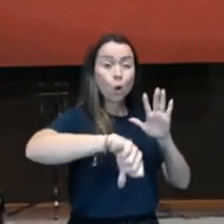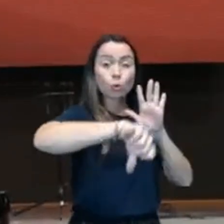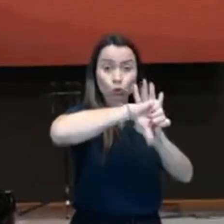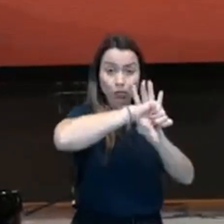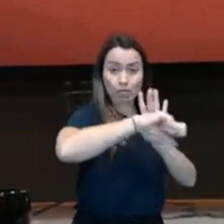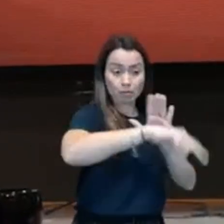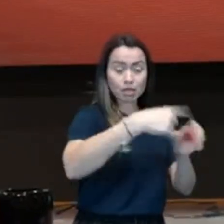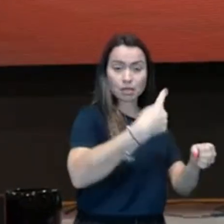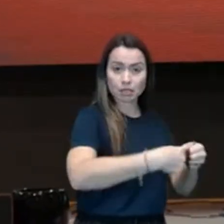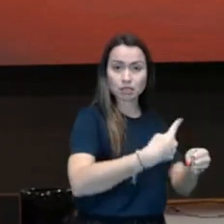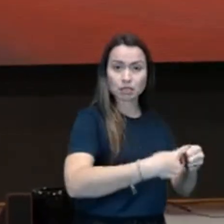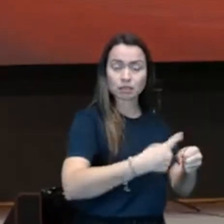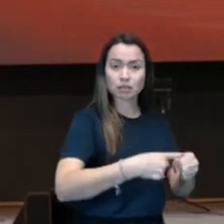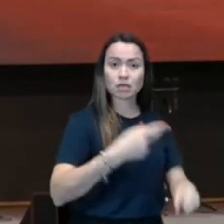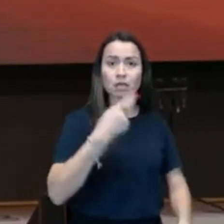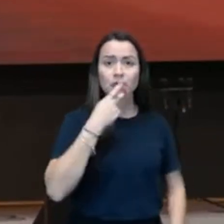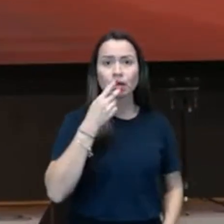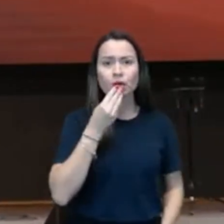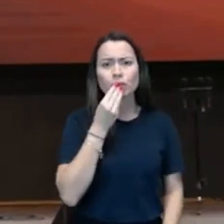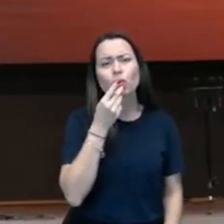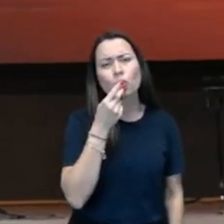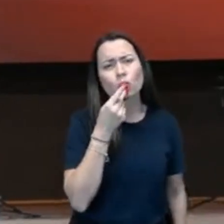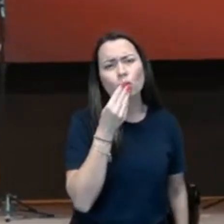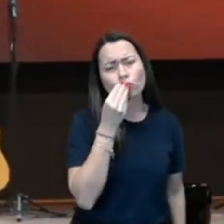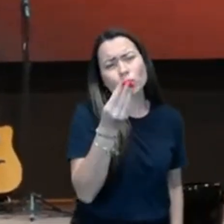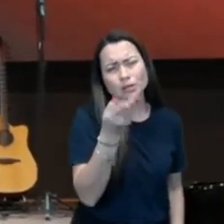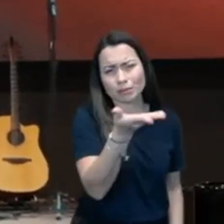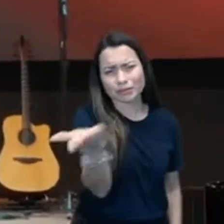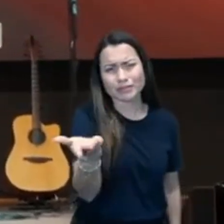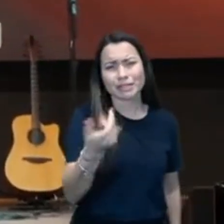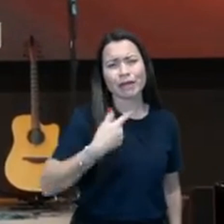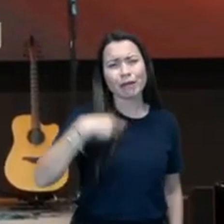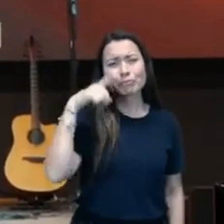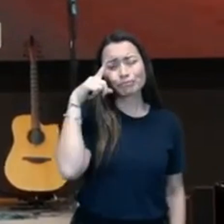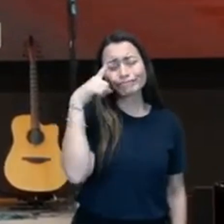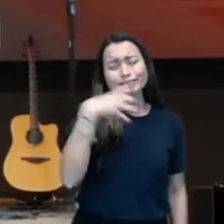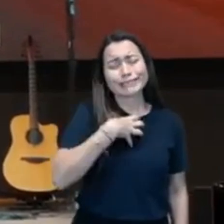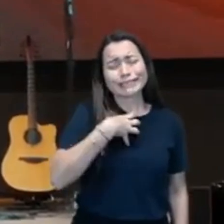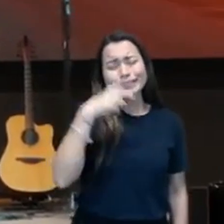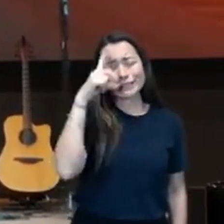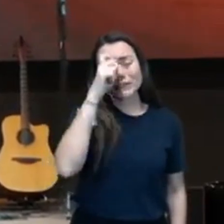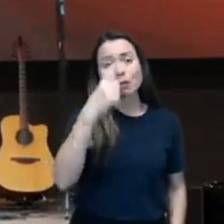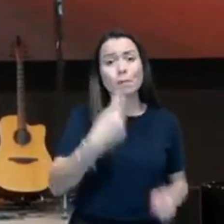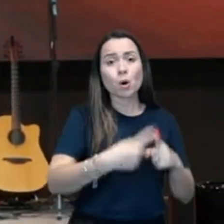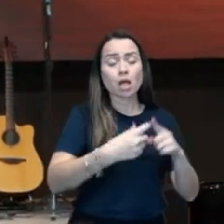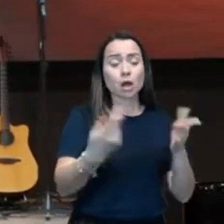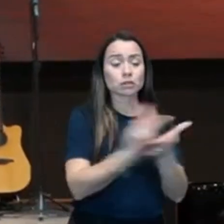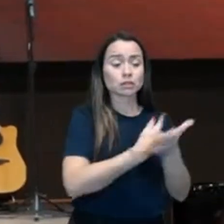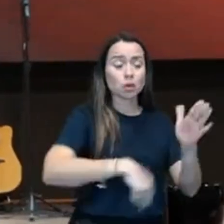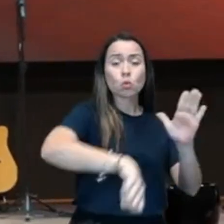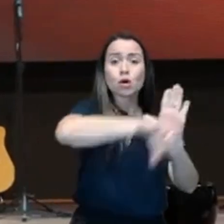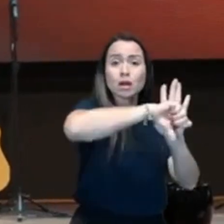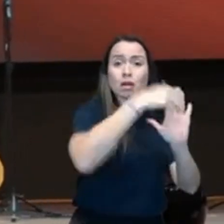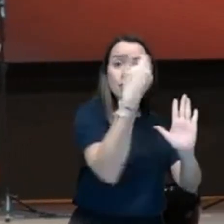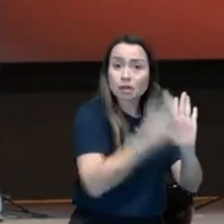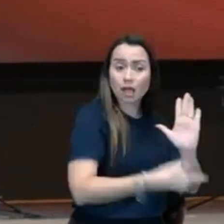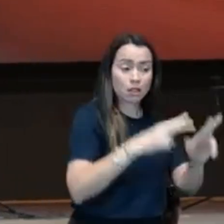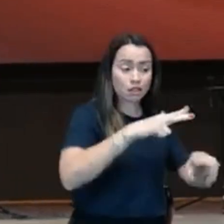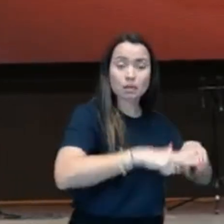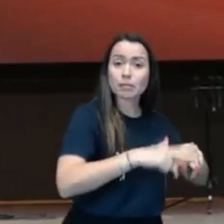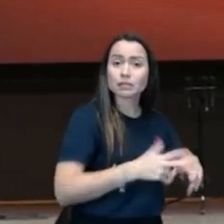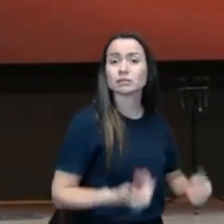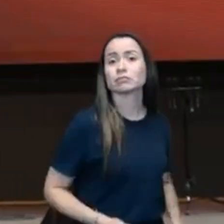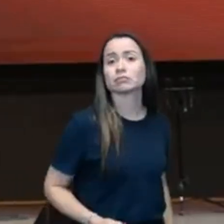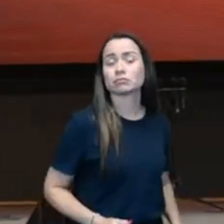confesso, abro o meu coração. A minha dificuldade. Porque o crime foi hediondo. O crime